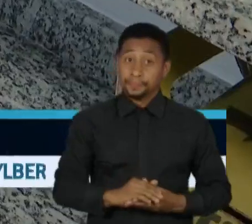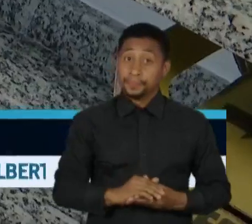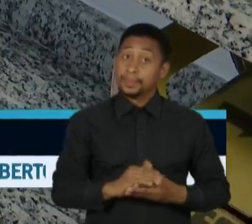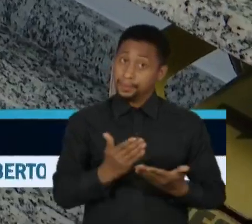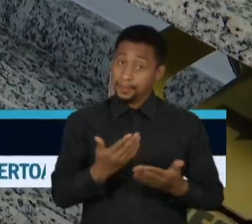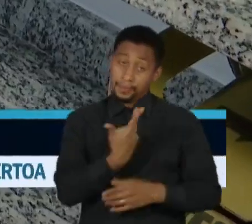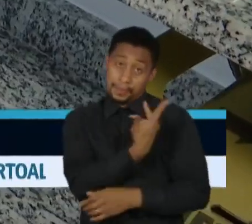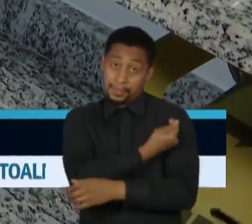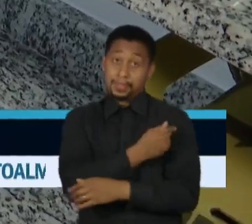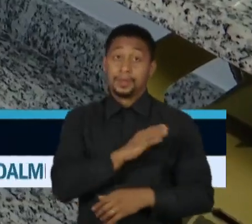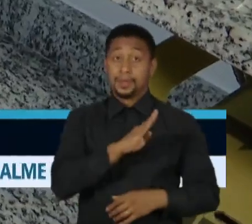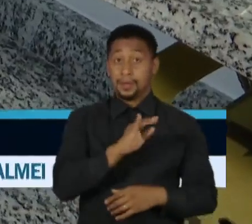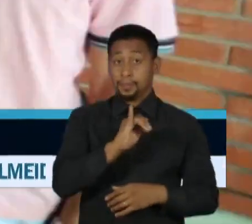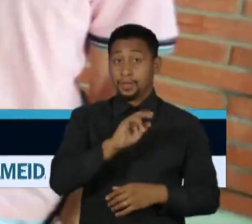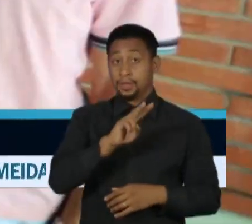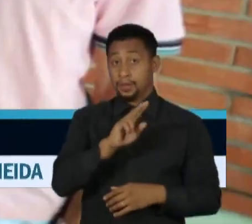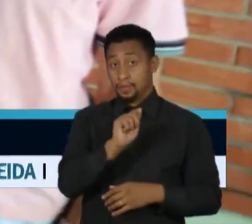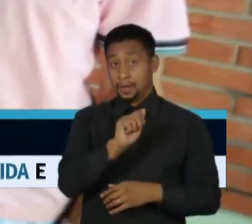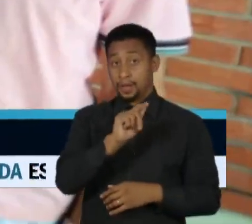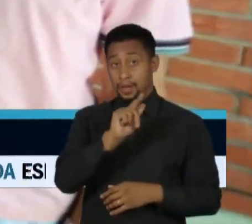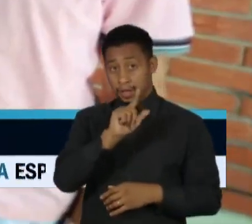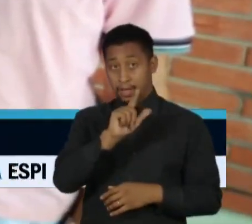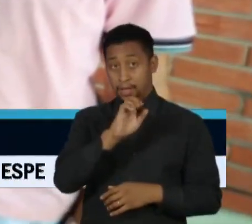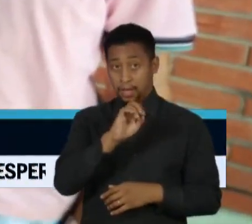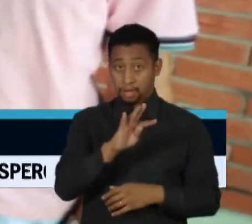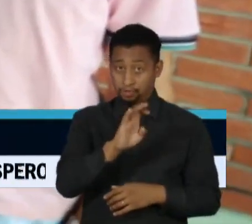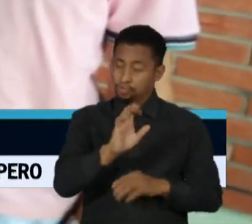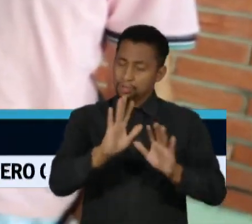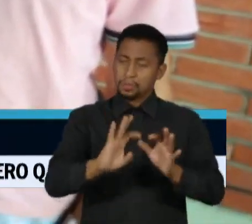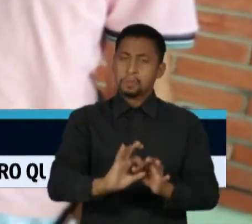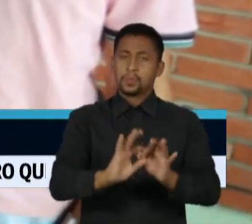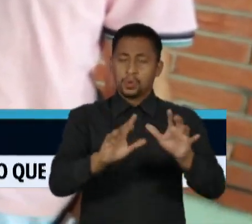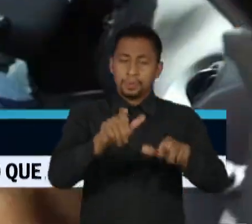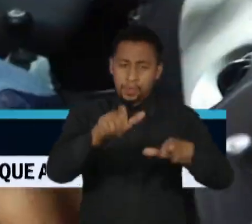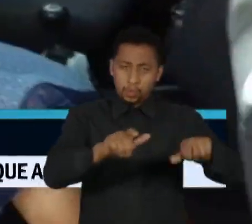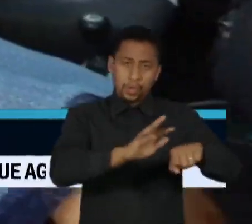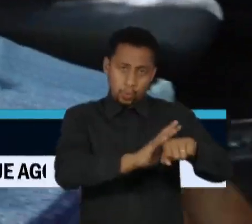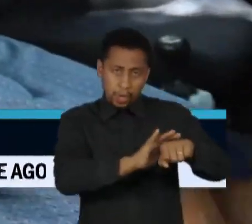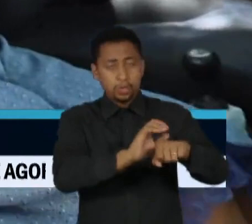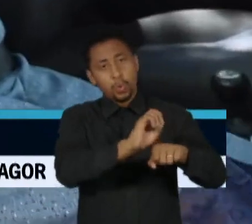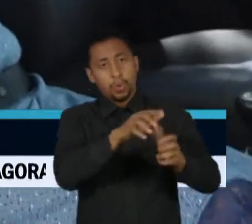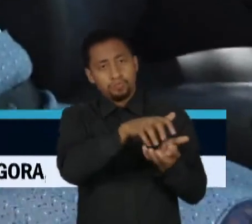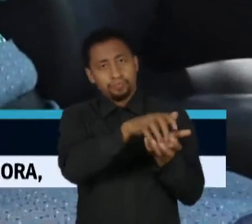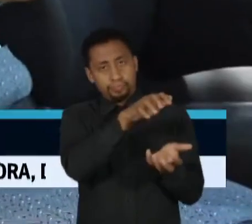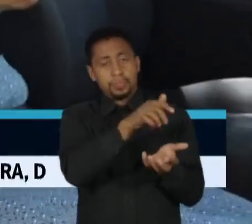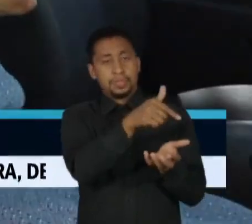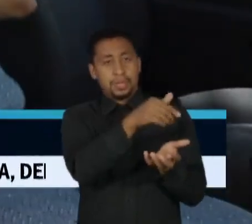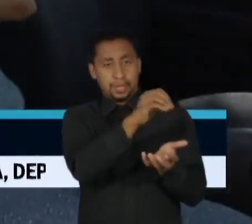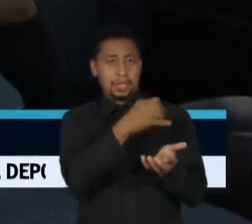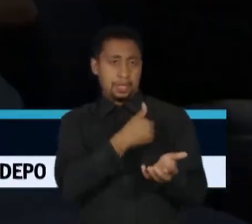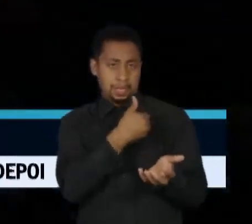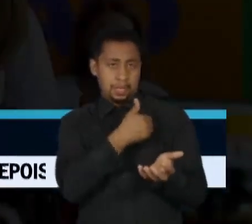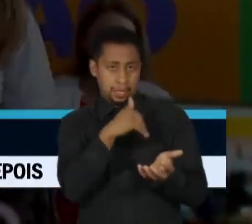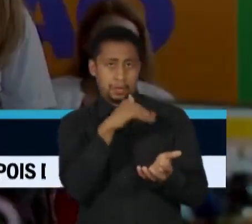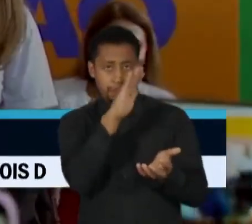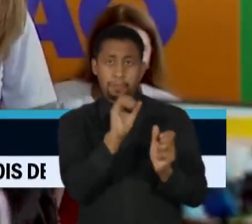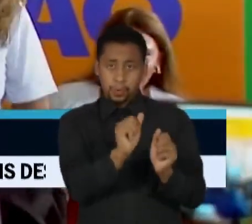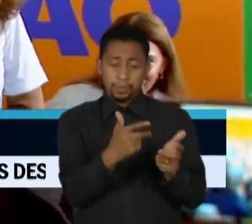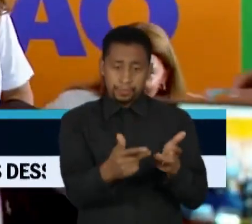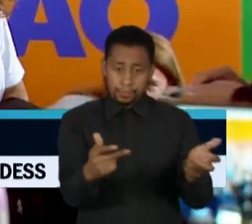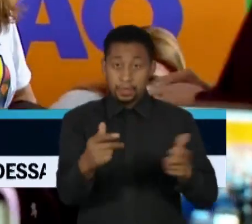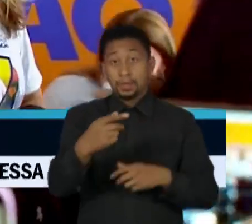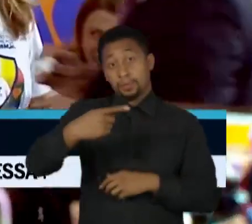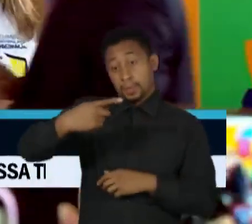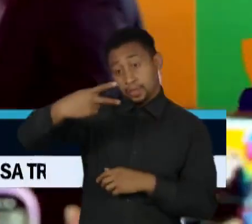disponível para pessoas com comorbidades ou acima de 70 anos, desde que tenham o ciclo vacinal de quatro doses. É o